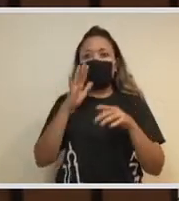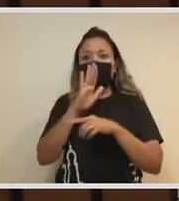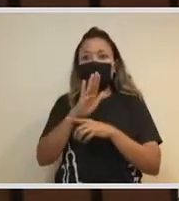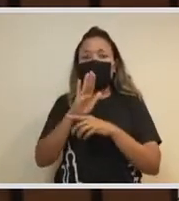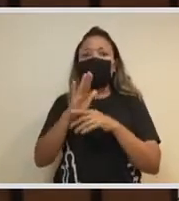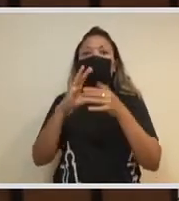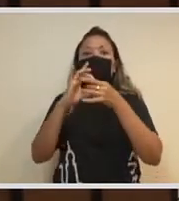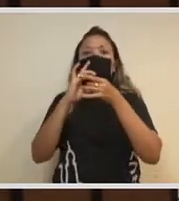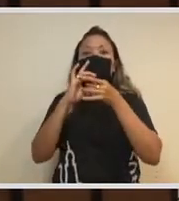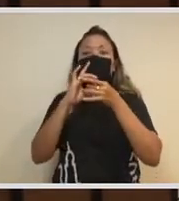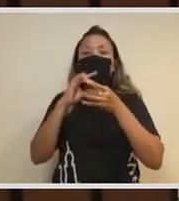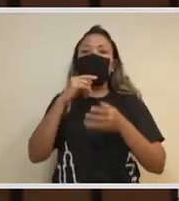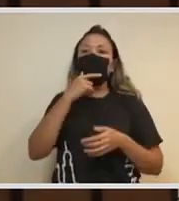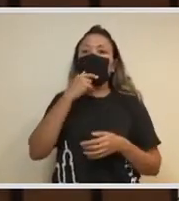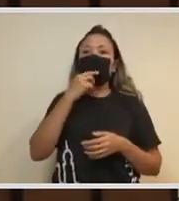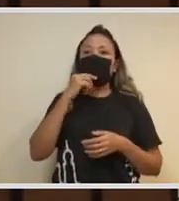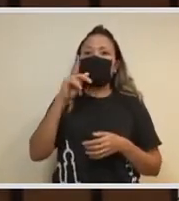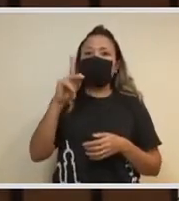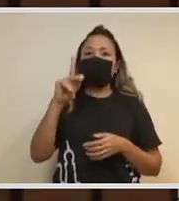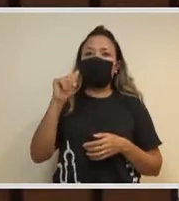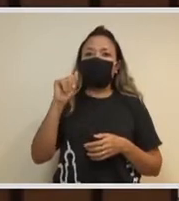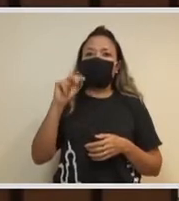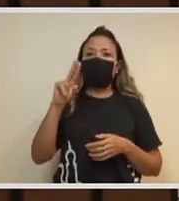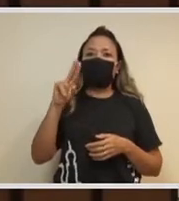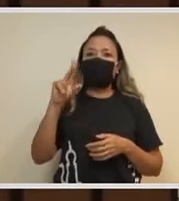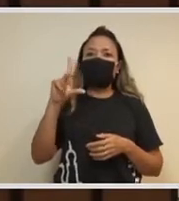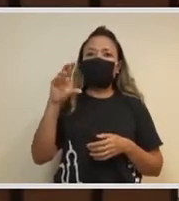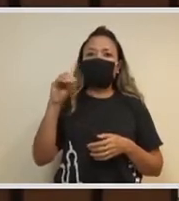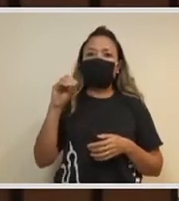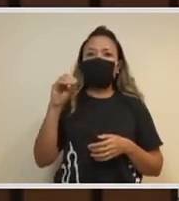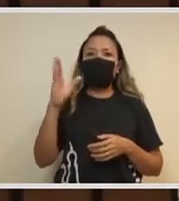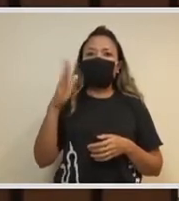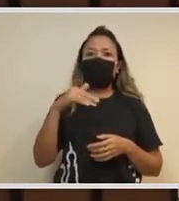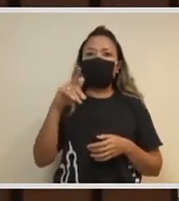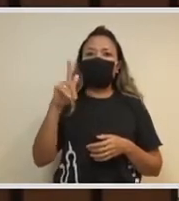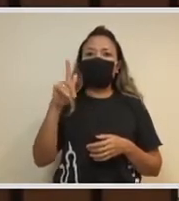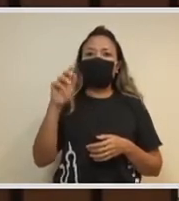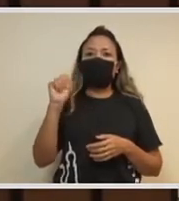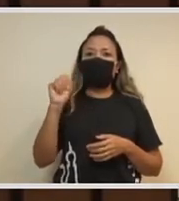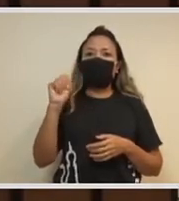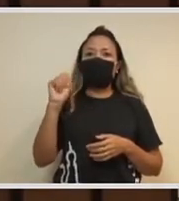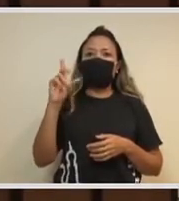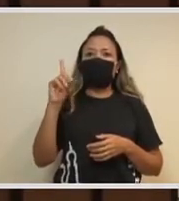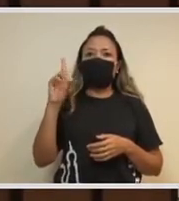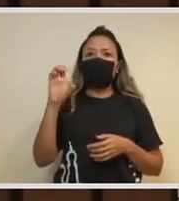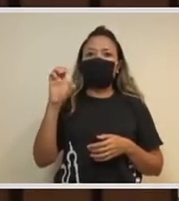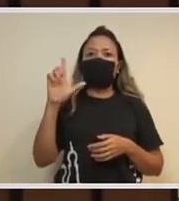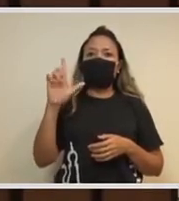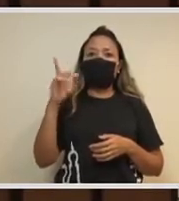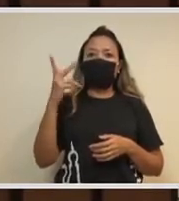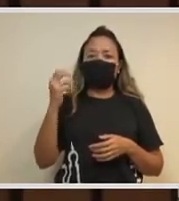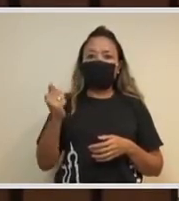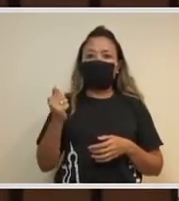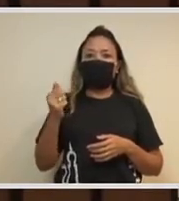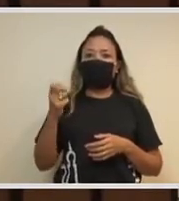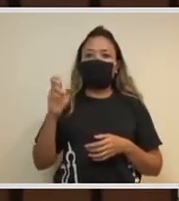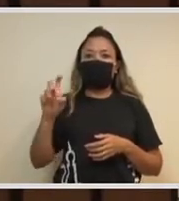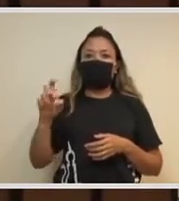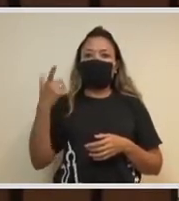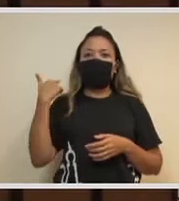Gadelha. Não sei se Paulo está na sala. Não sei se está. Então,